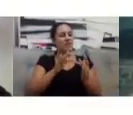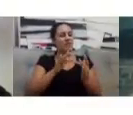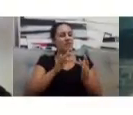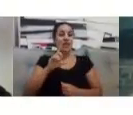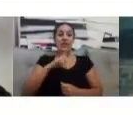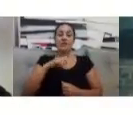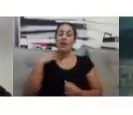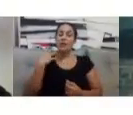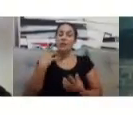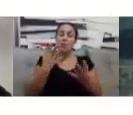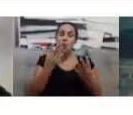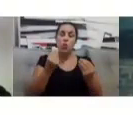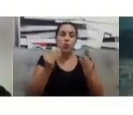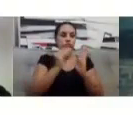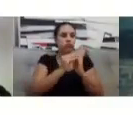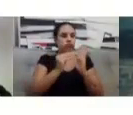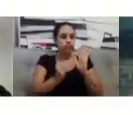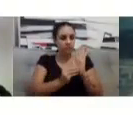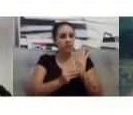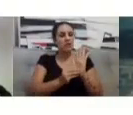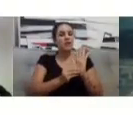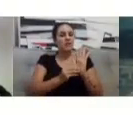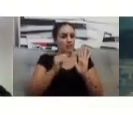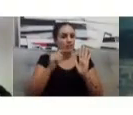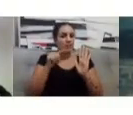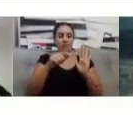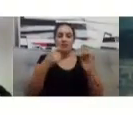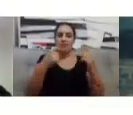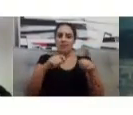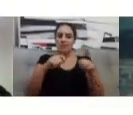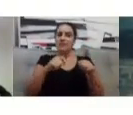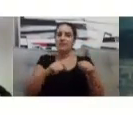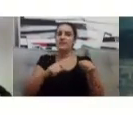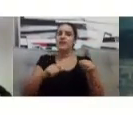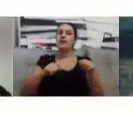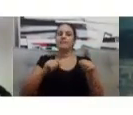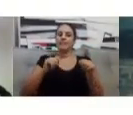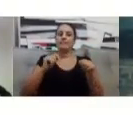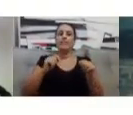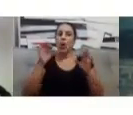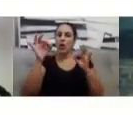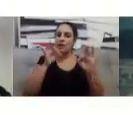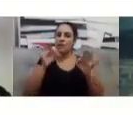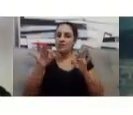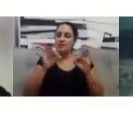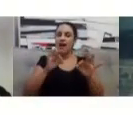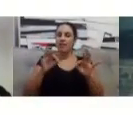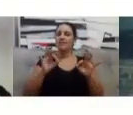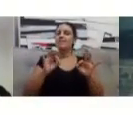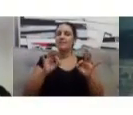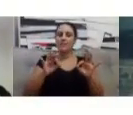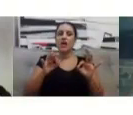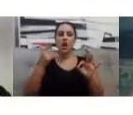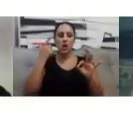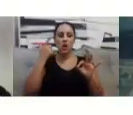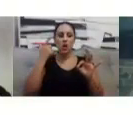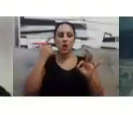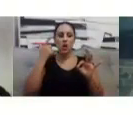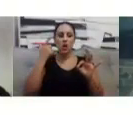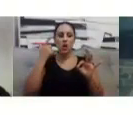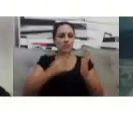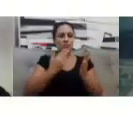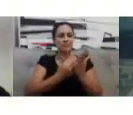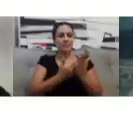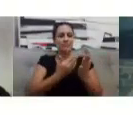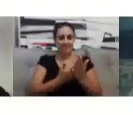tem que aproveitar o tempo. Tem alguém falando aqui. Acho que a Josi falou. Ah, eu já estou terminando.